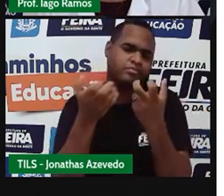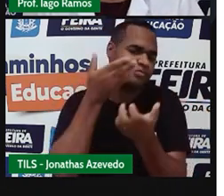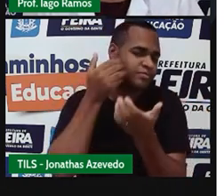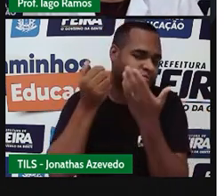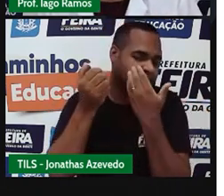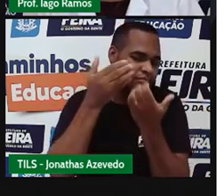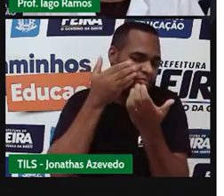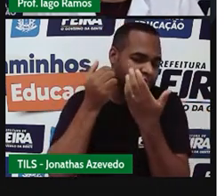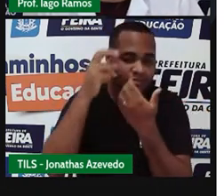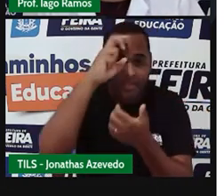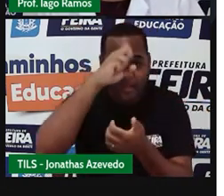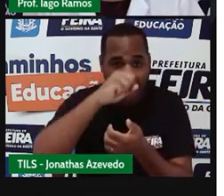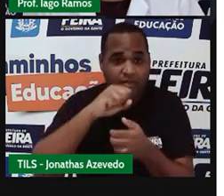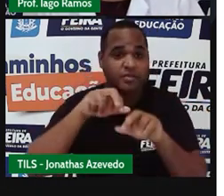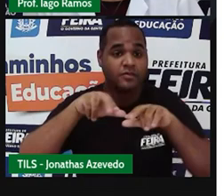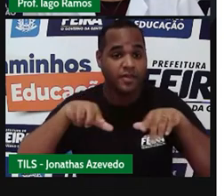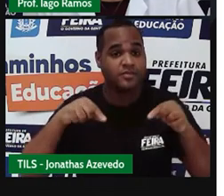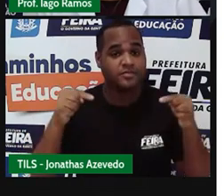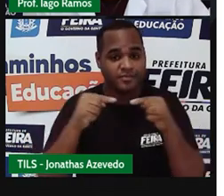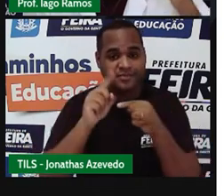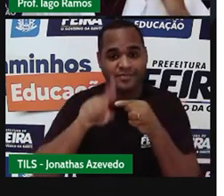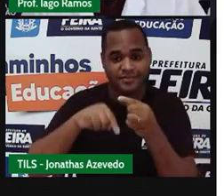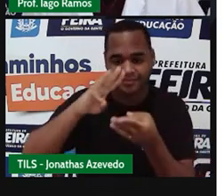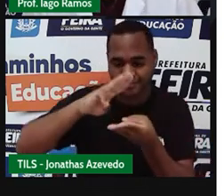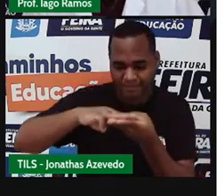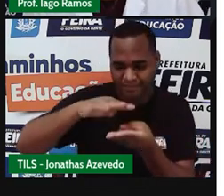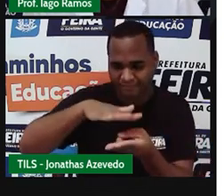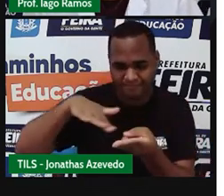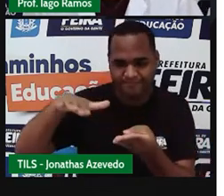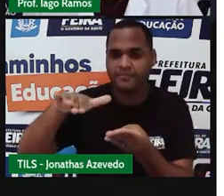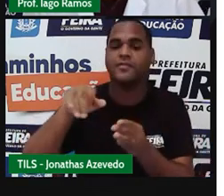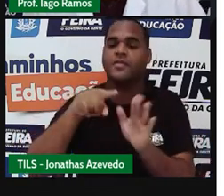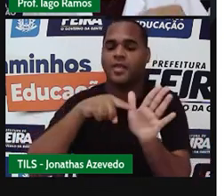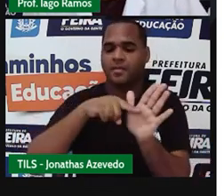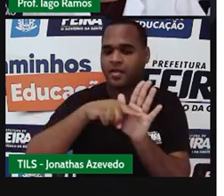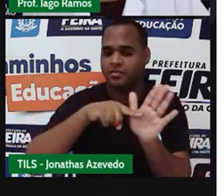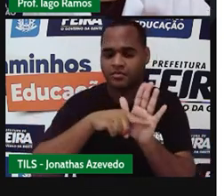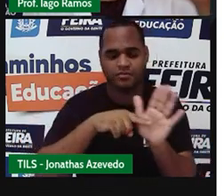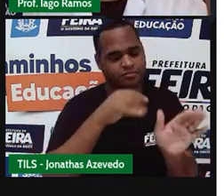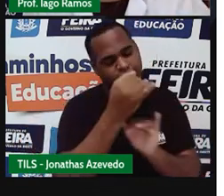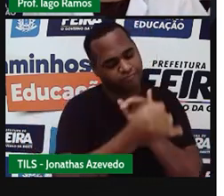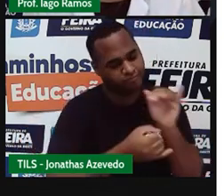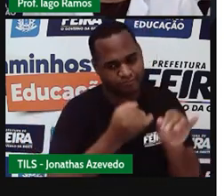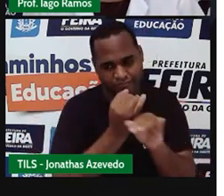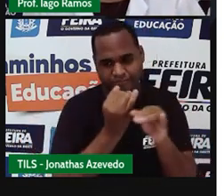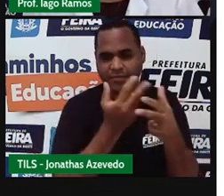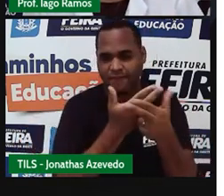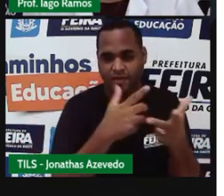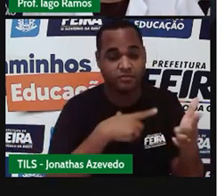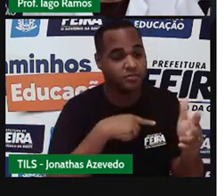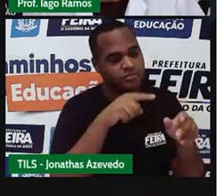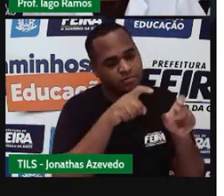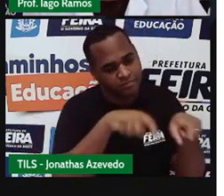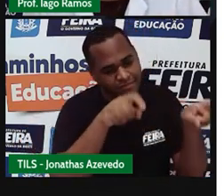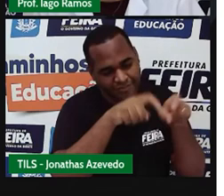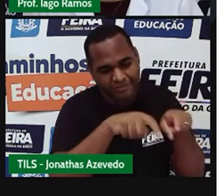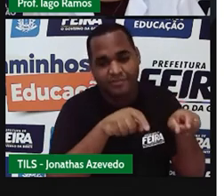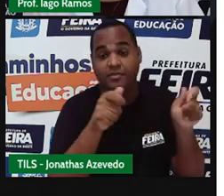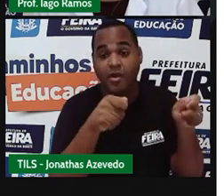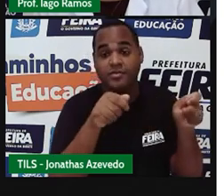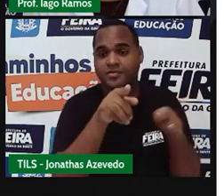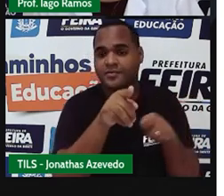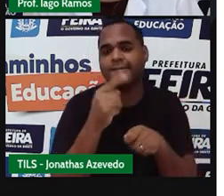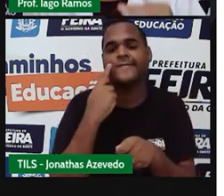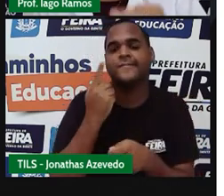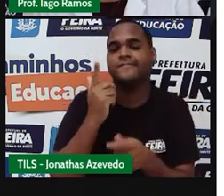curiosidades, né, relacionadas à matemática, faz essa pesquisa, vai em busca de outras curiosidades além dessas e começa a